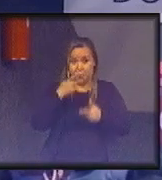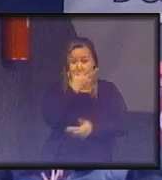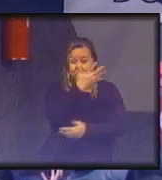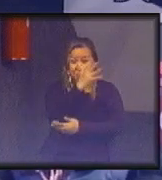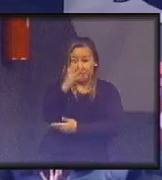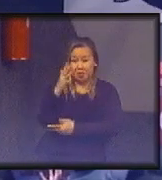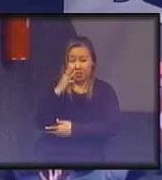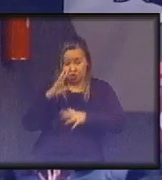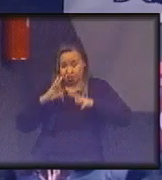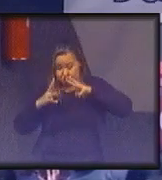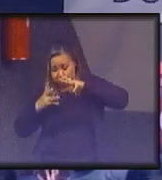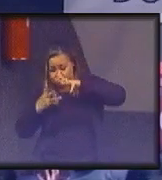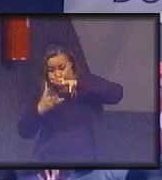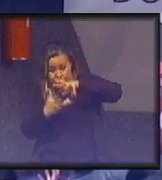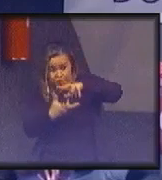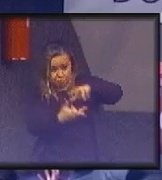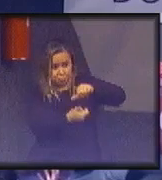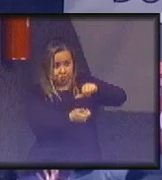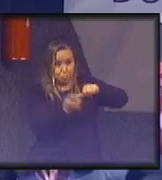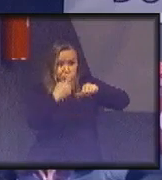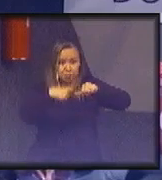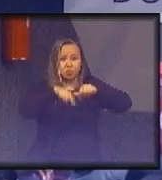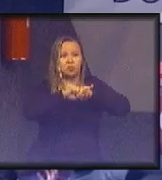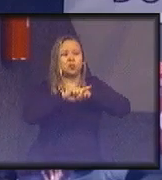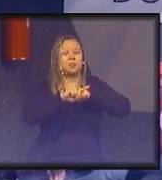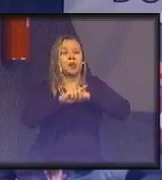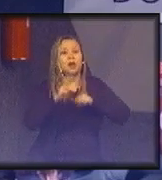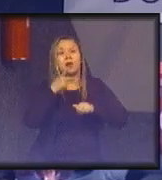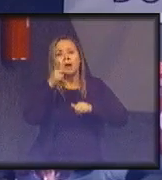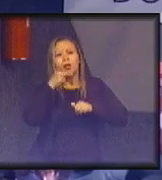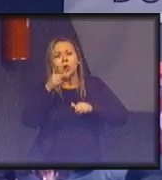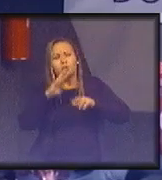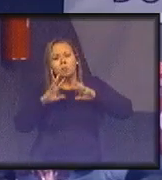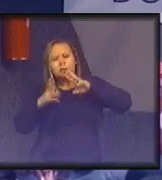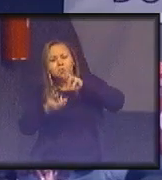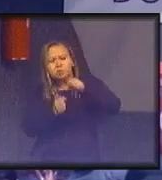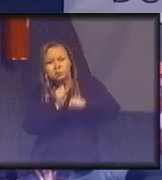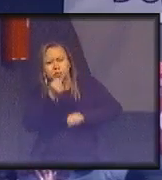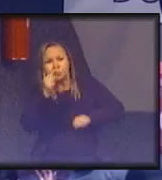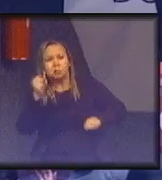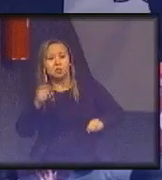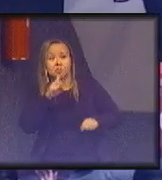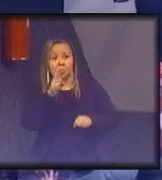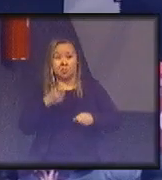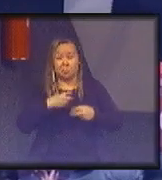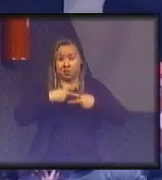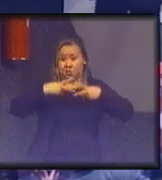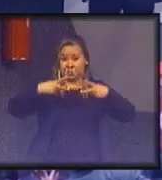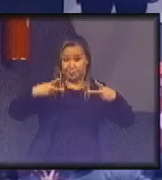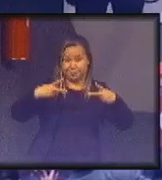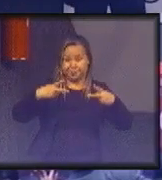planetária. Falar de dimensão planetária, na década de 70, era uma coisa muito